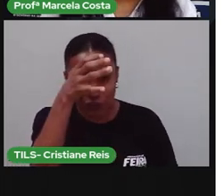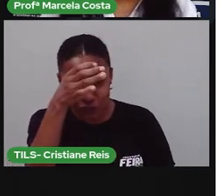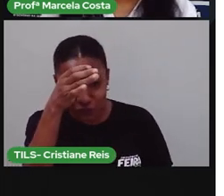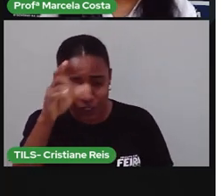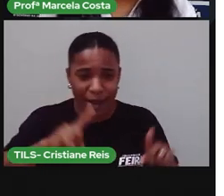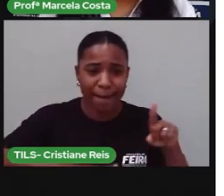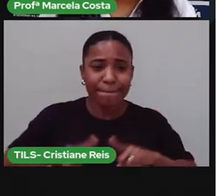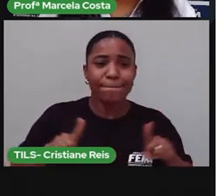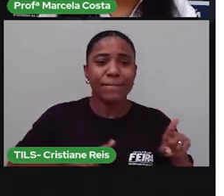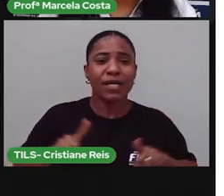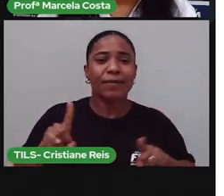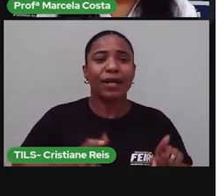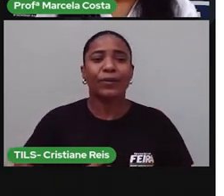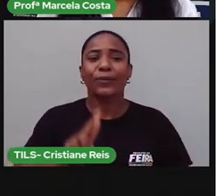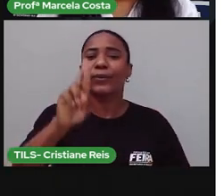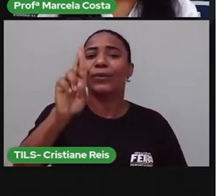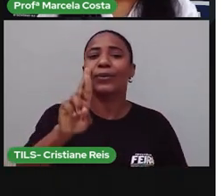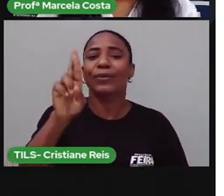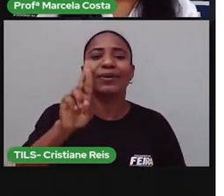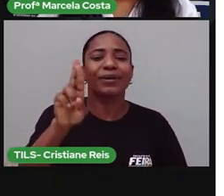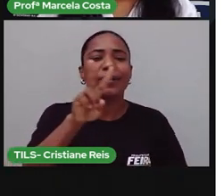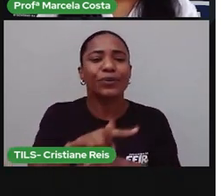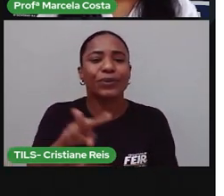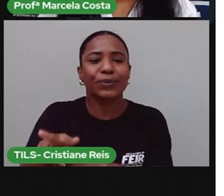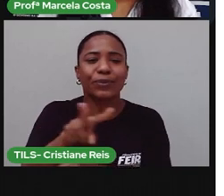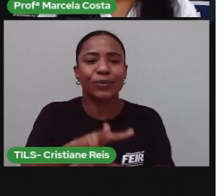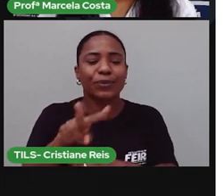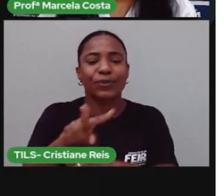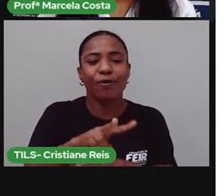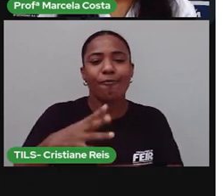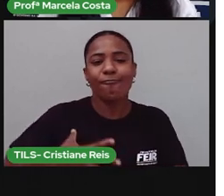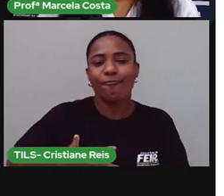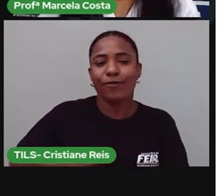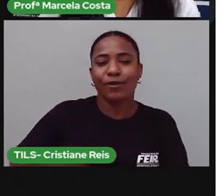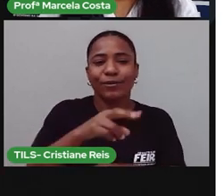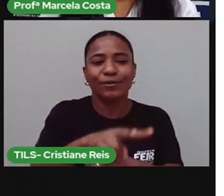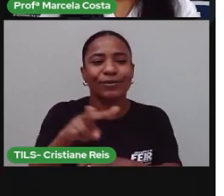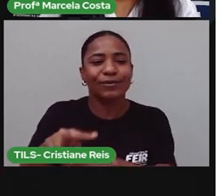prima, quem é que cuida das crianças aí na sua casa?